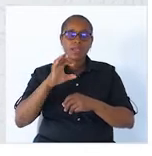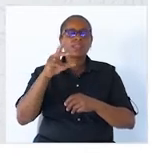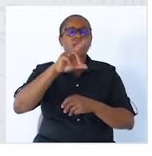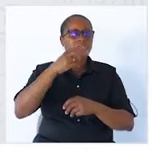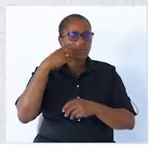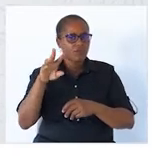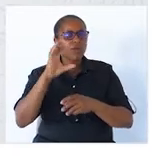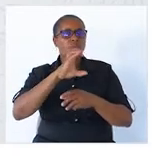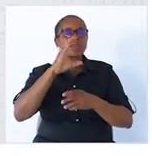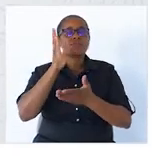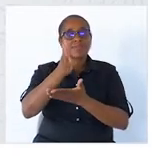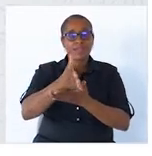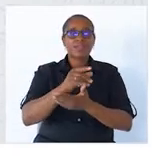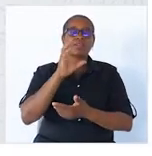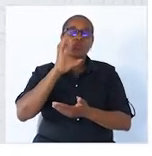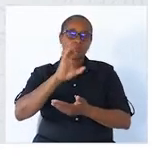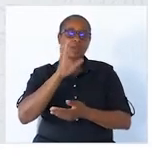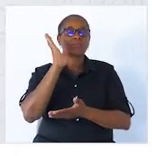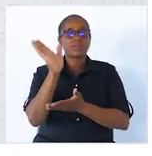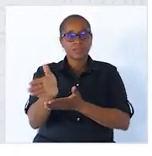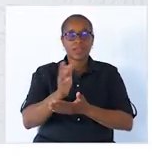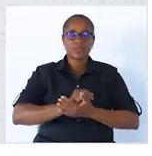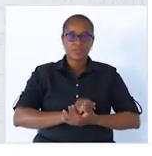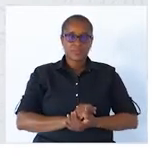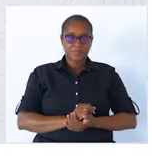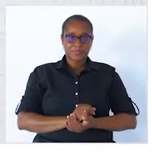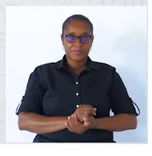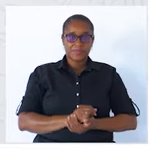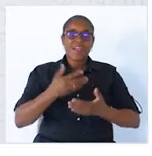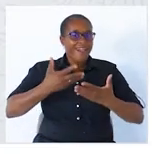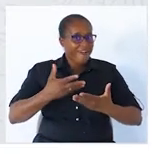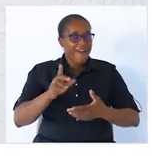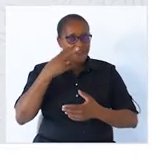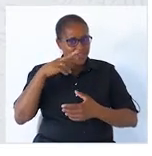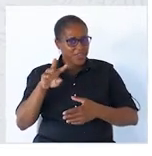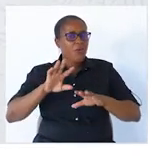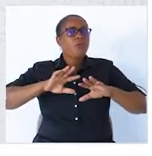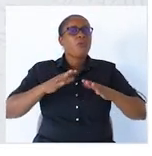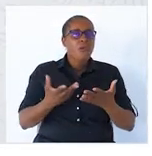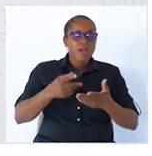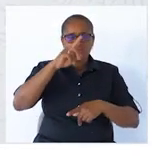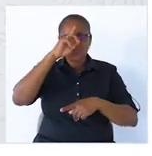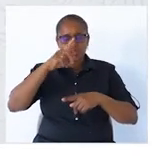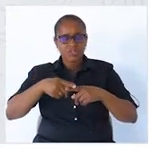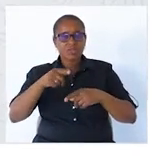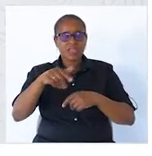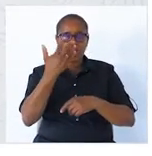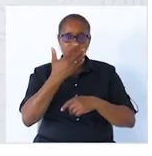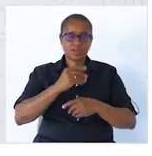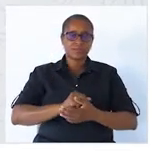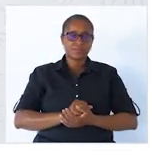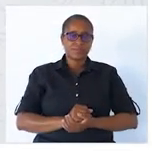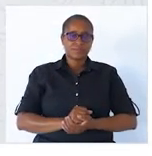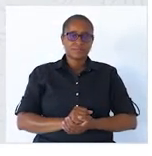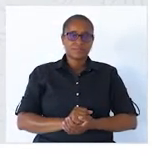vamos ver o complemento direto e o complemento indireto. Agora vejamos quais são os objetivos para esta